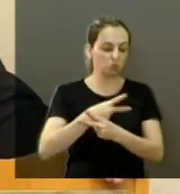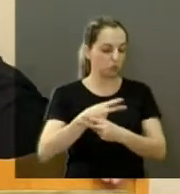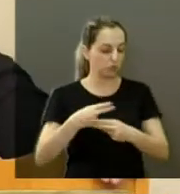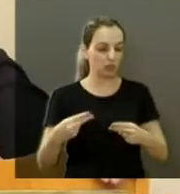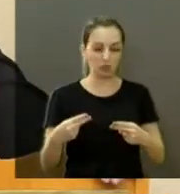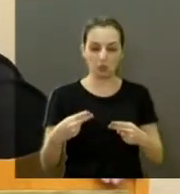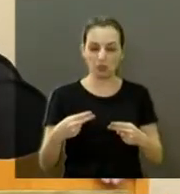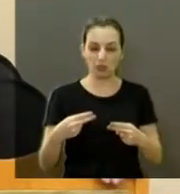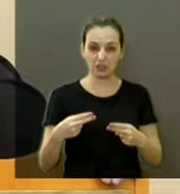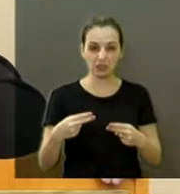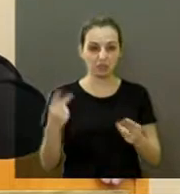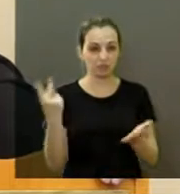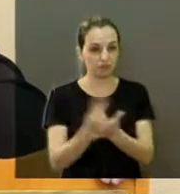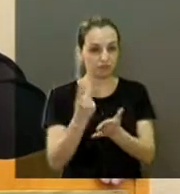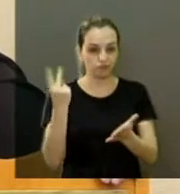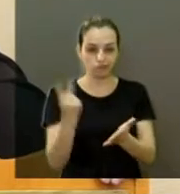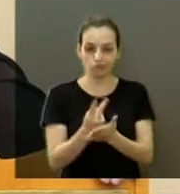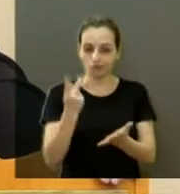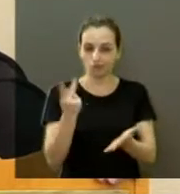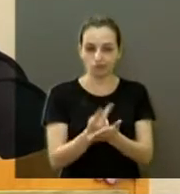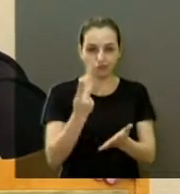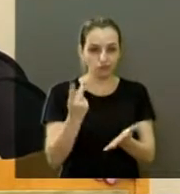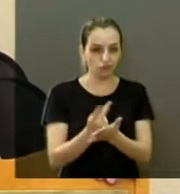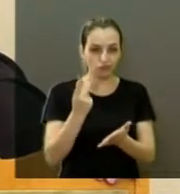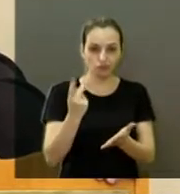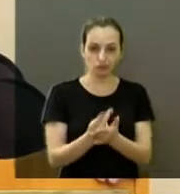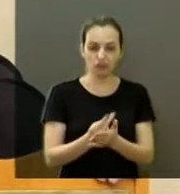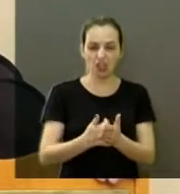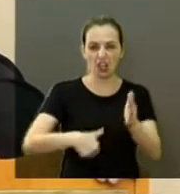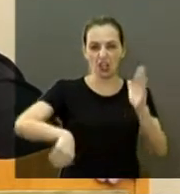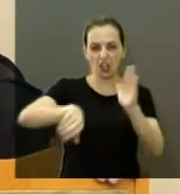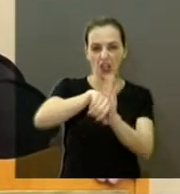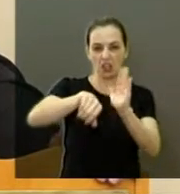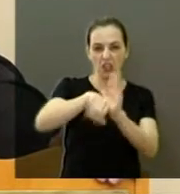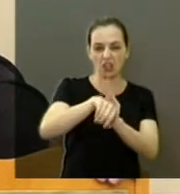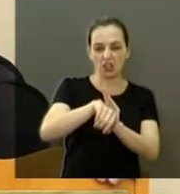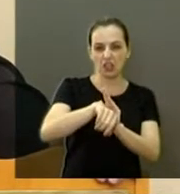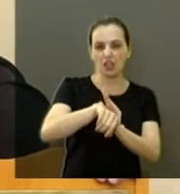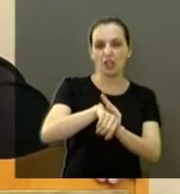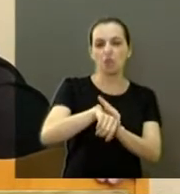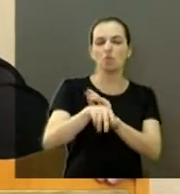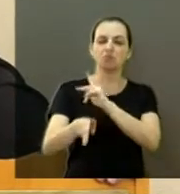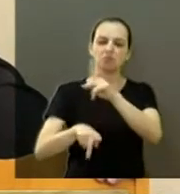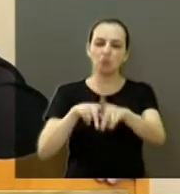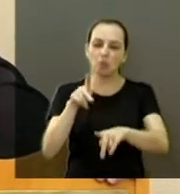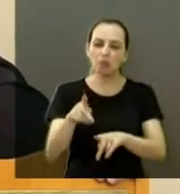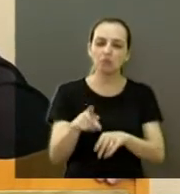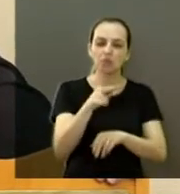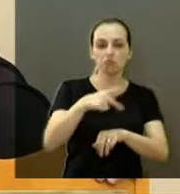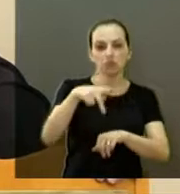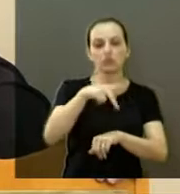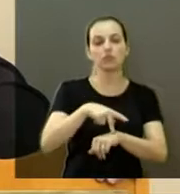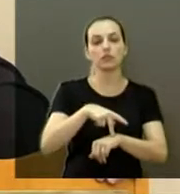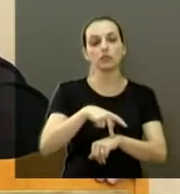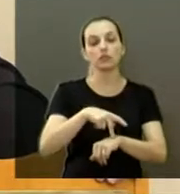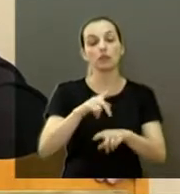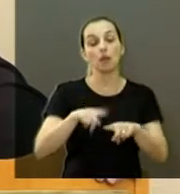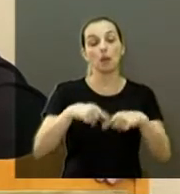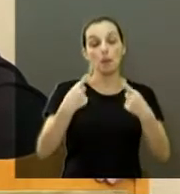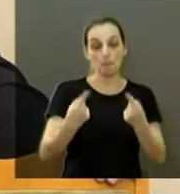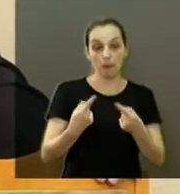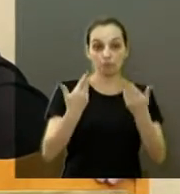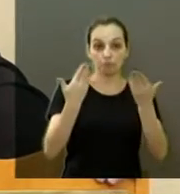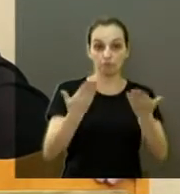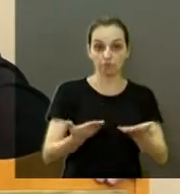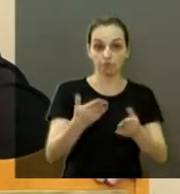quantidade de absurdos, crimes que cometeram contra o país, contra a nossa população. Mas fica